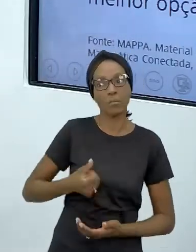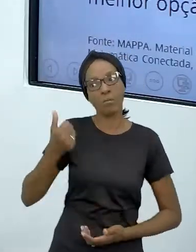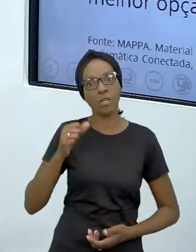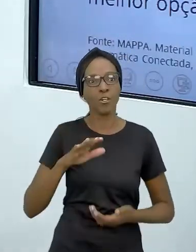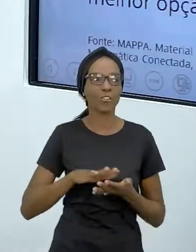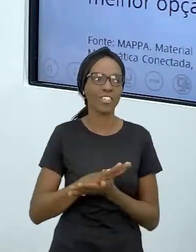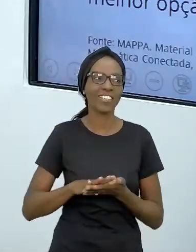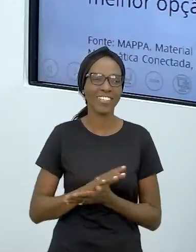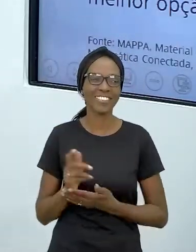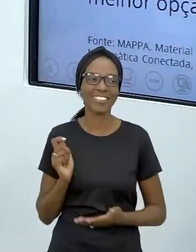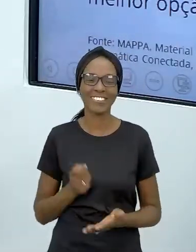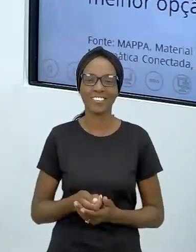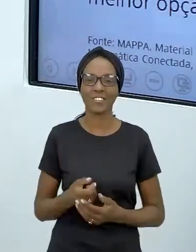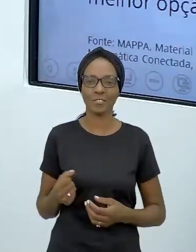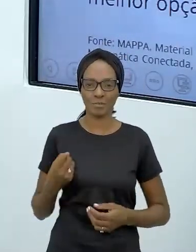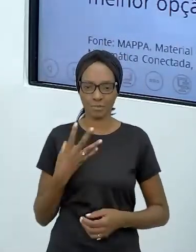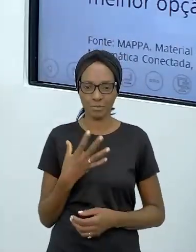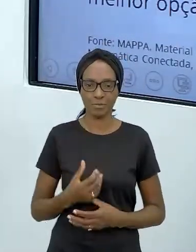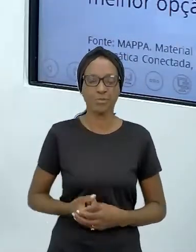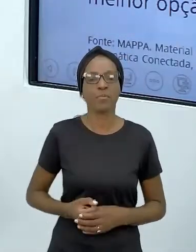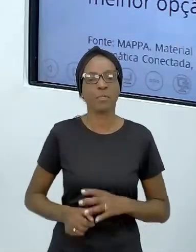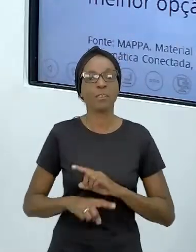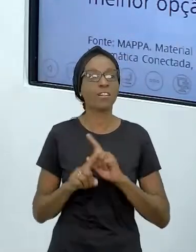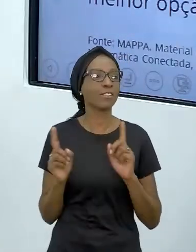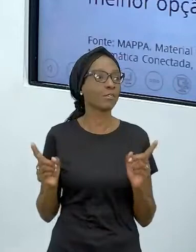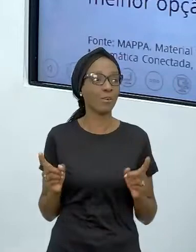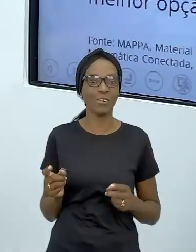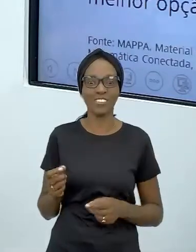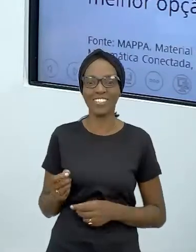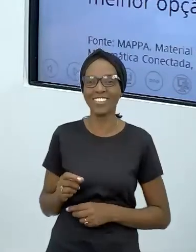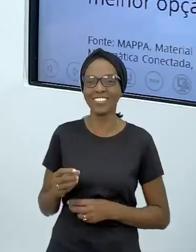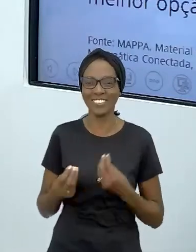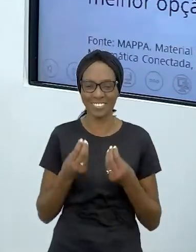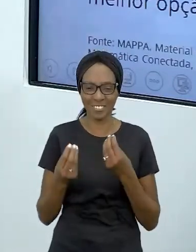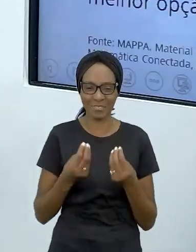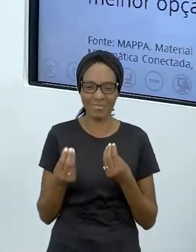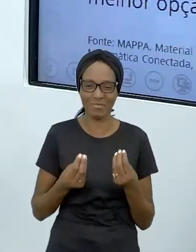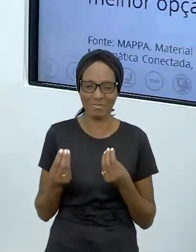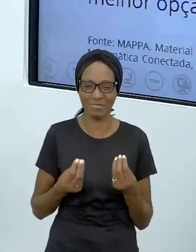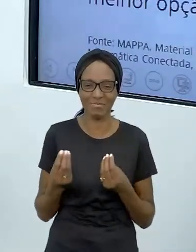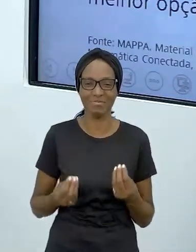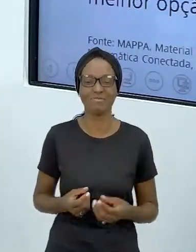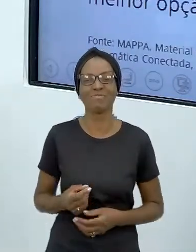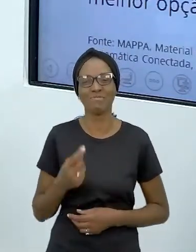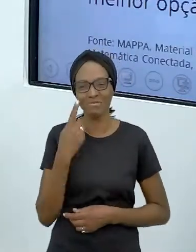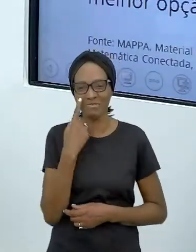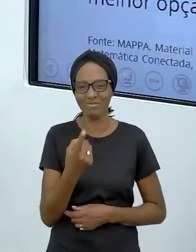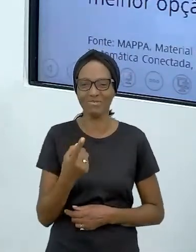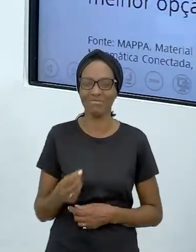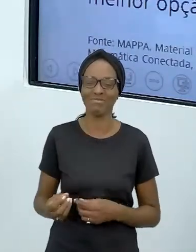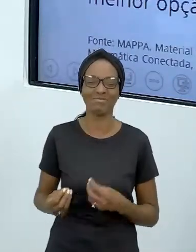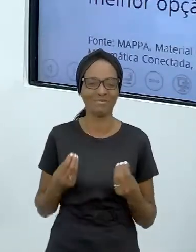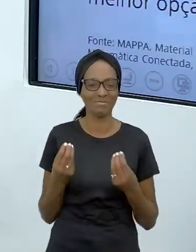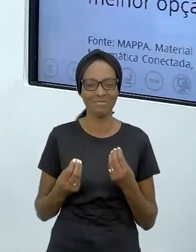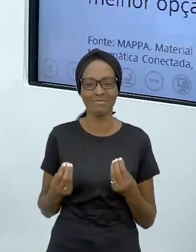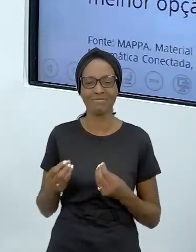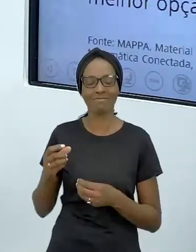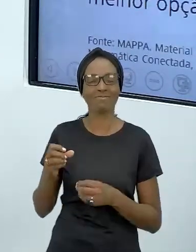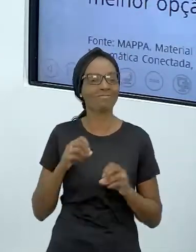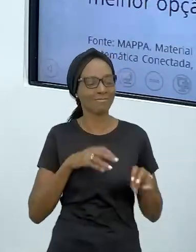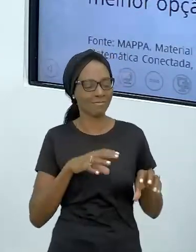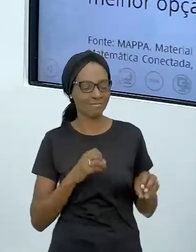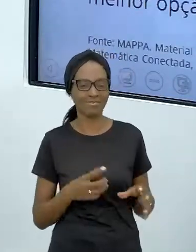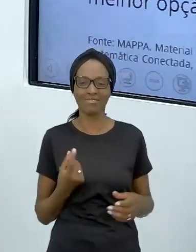do que não pagar nada, né? Mas como será que isso... Como será que você vê esse... Essa educação